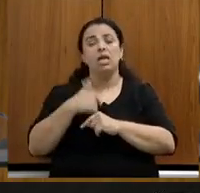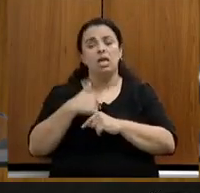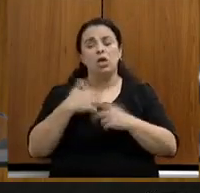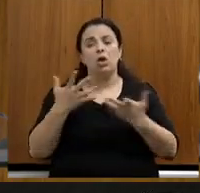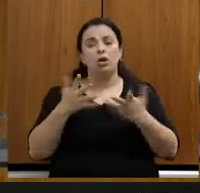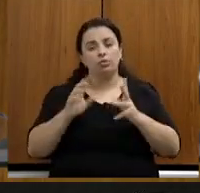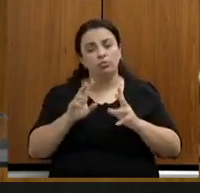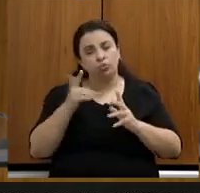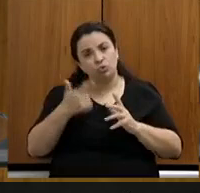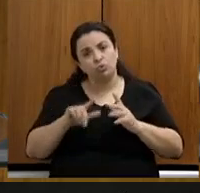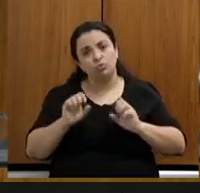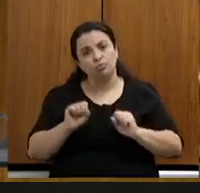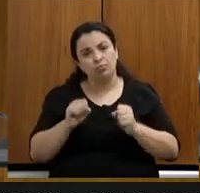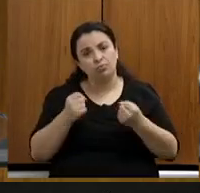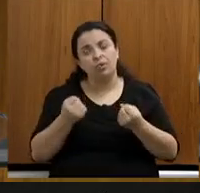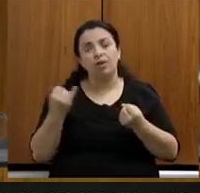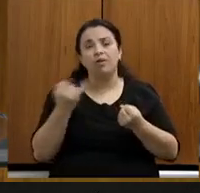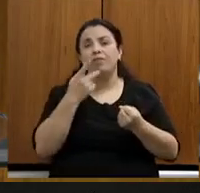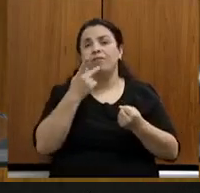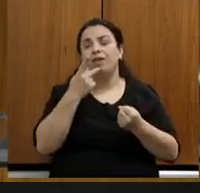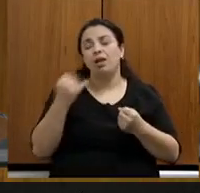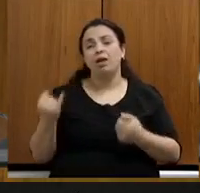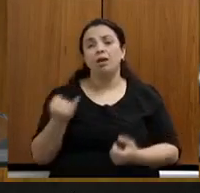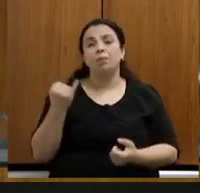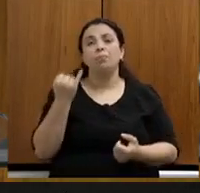reafirmar e colocar a importância